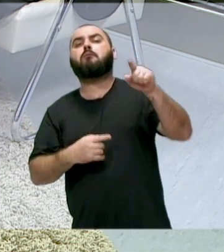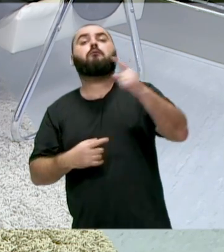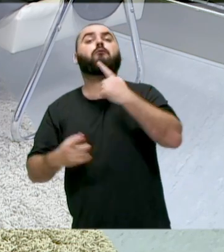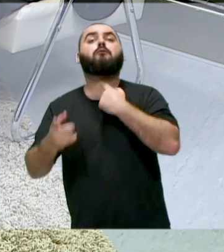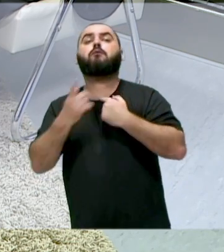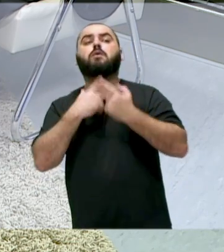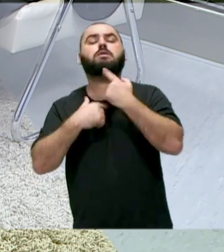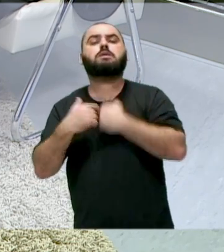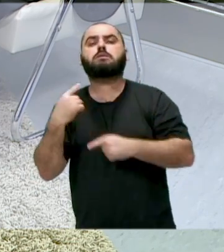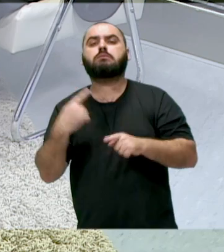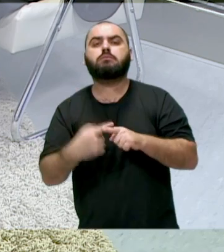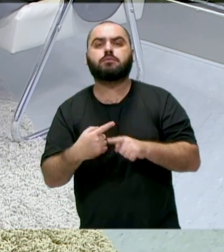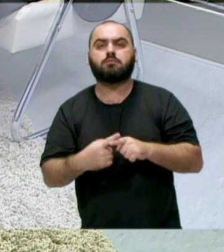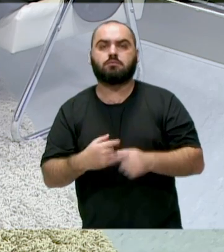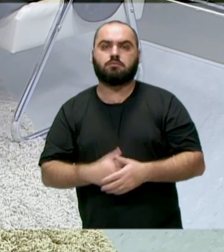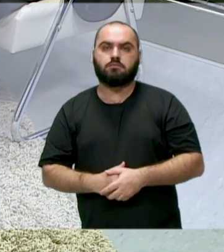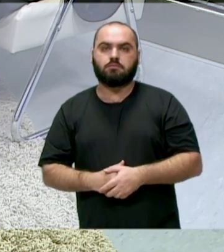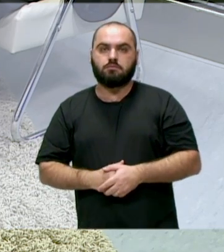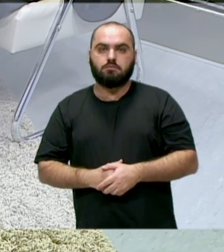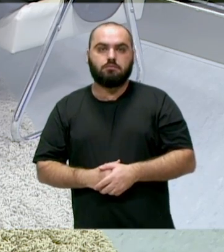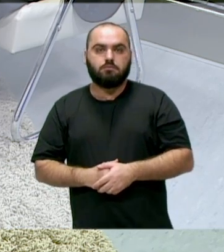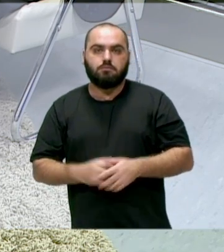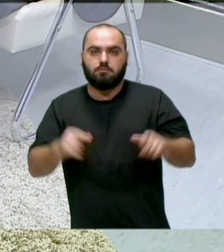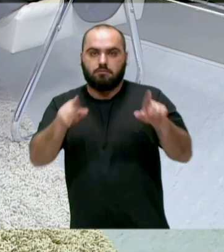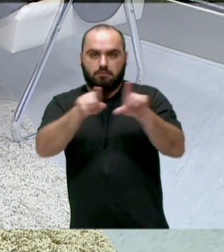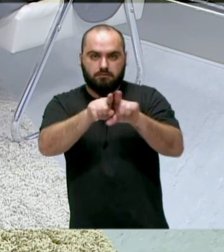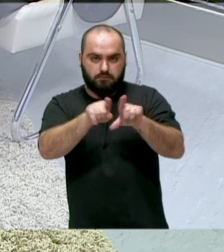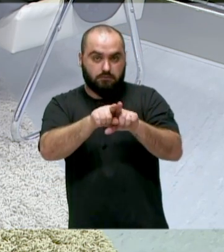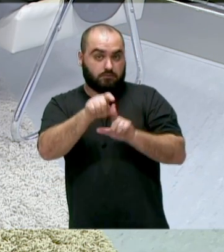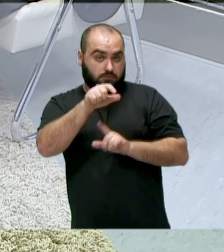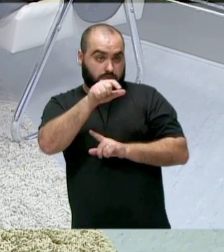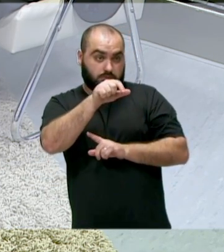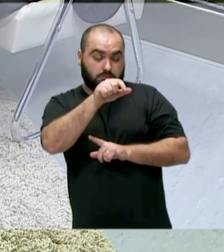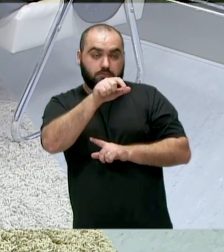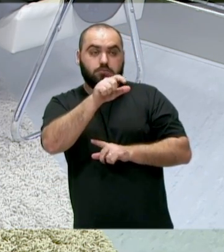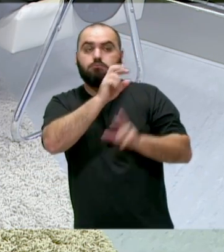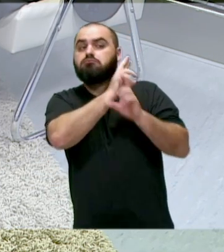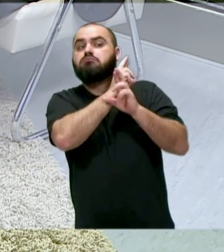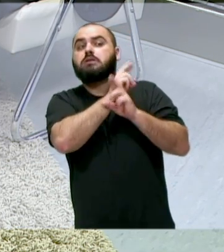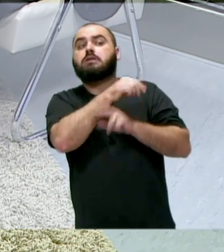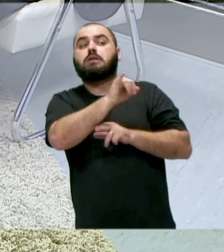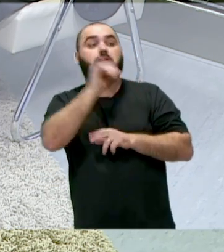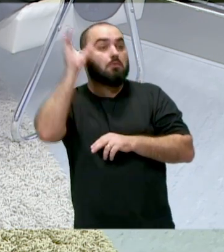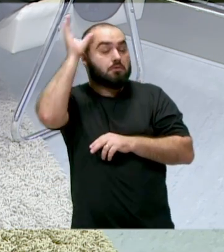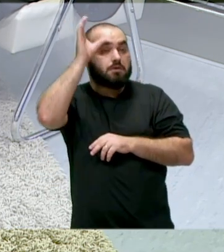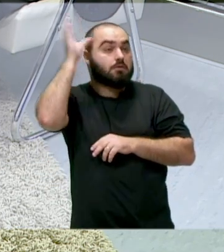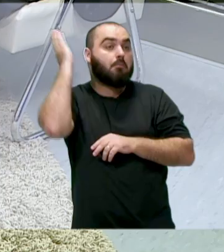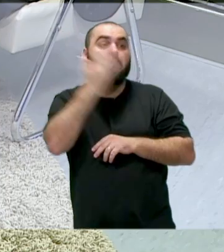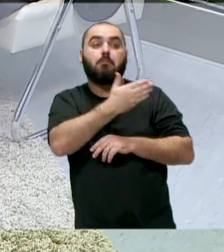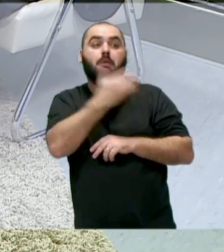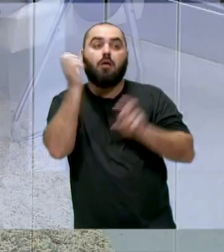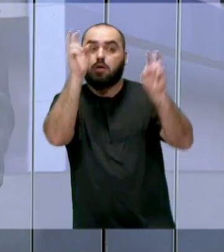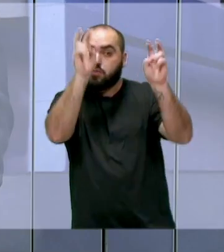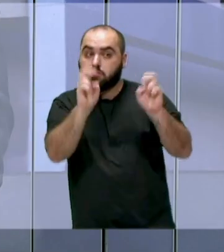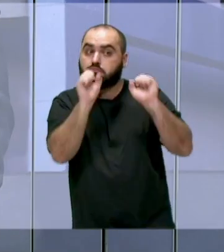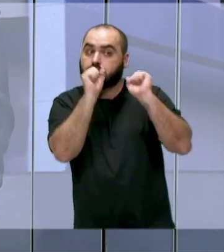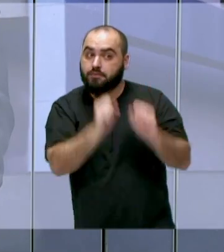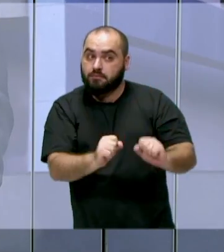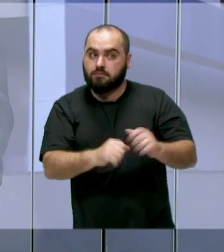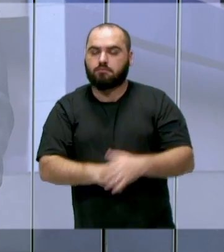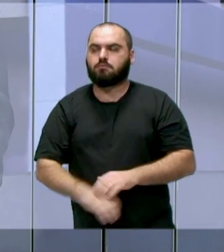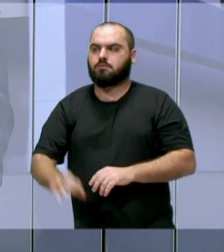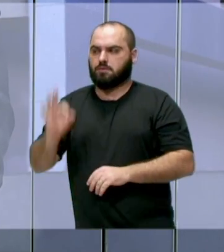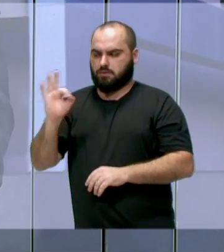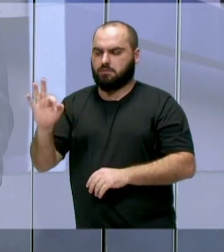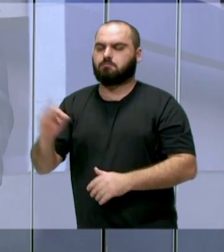e a expectativa desse concurso, se pode trazer uma consciência melhor a respeito do tema? Com certeza, esse projeto foi lançado